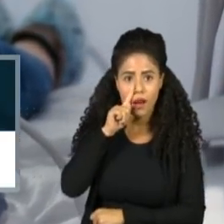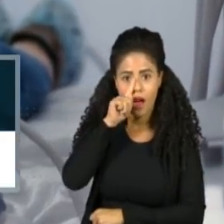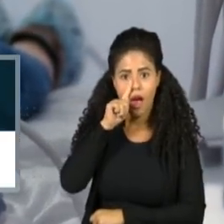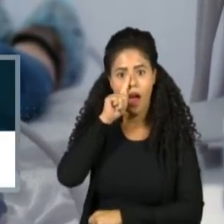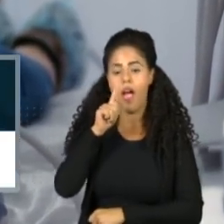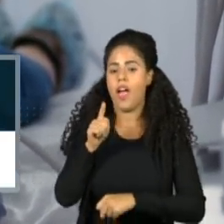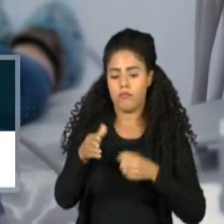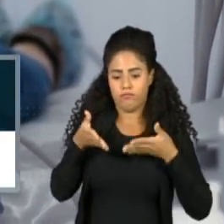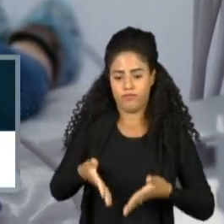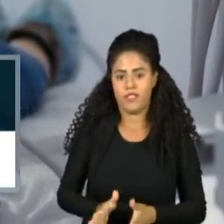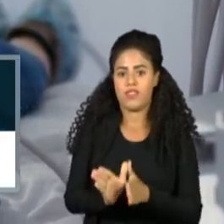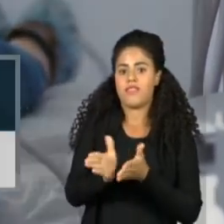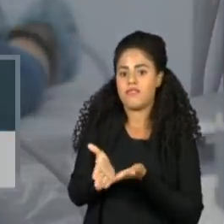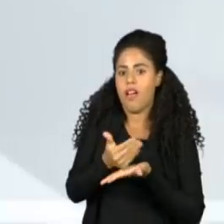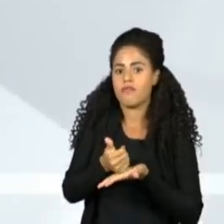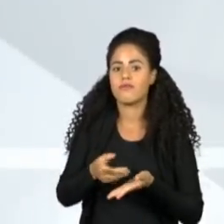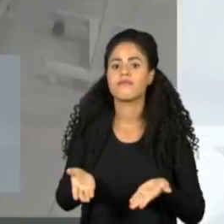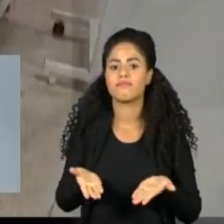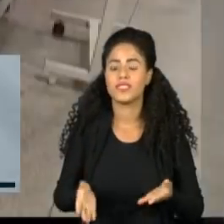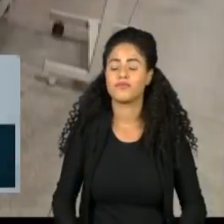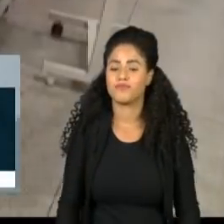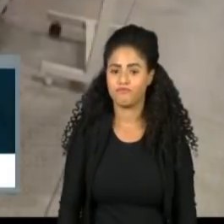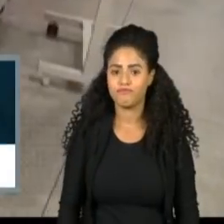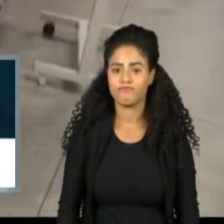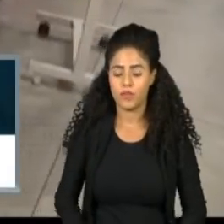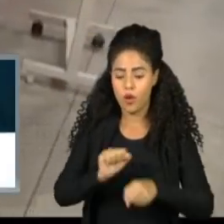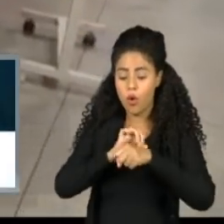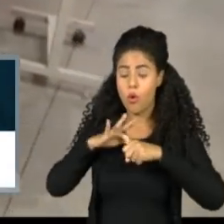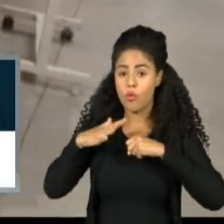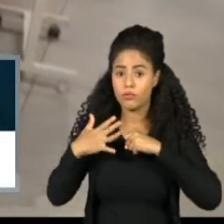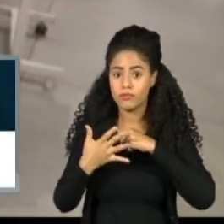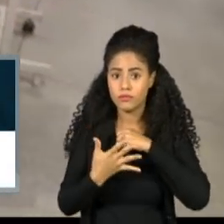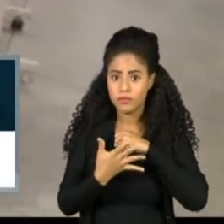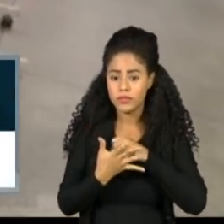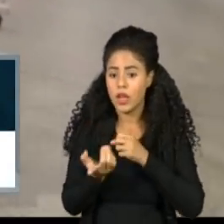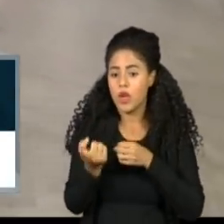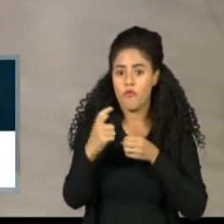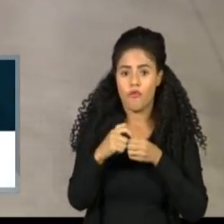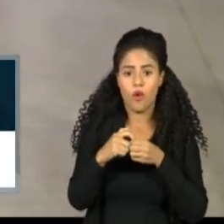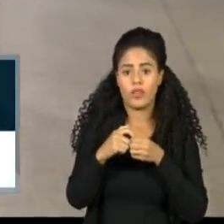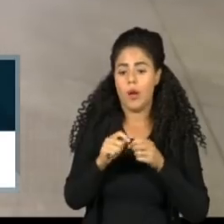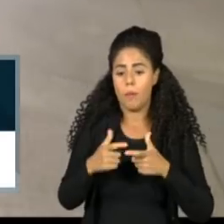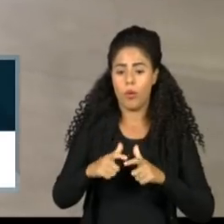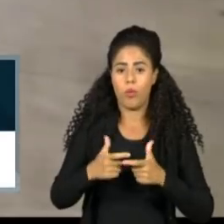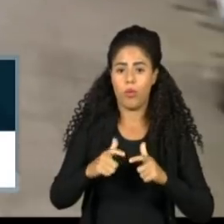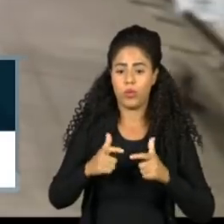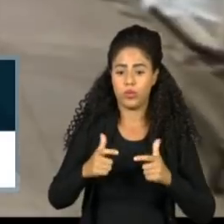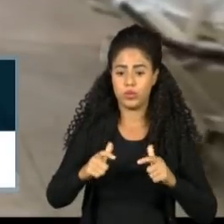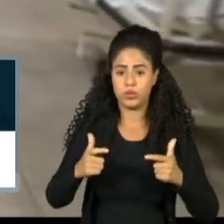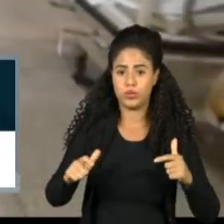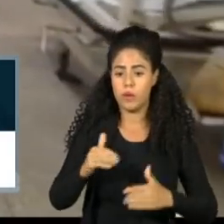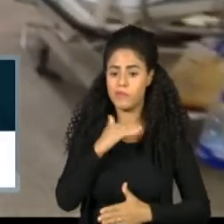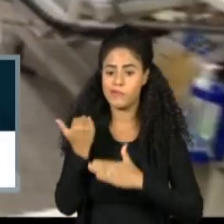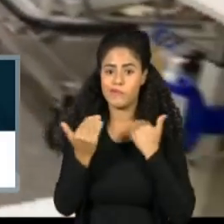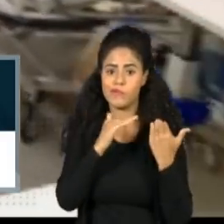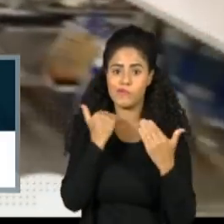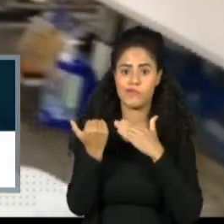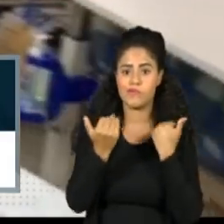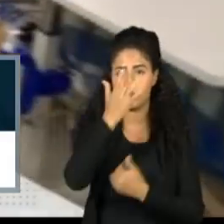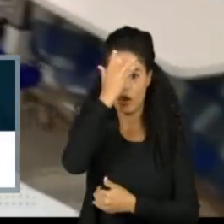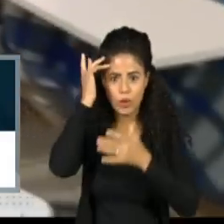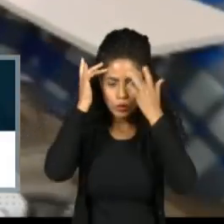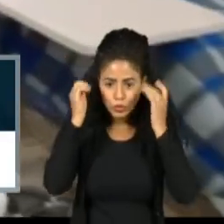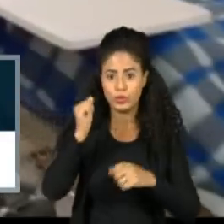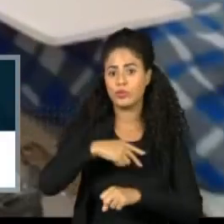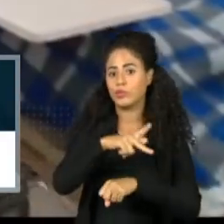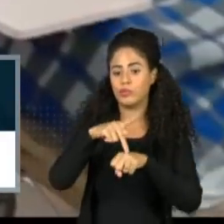de ter parto prematuro. Covid-19 volta a liderar as causas de morte no país. Doença